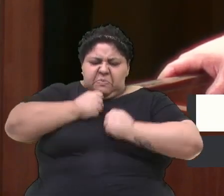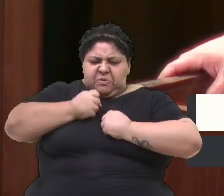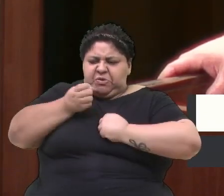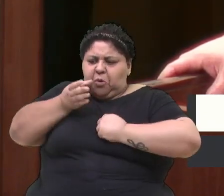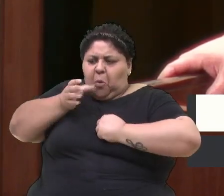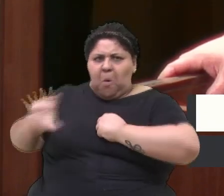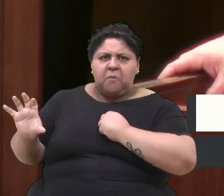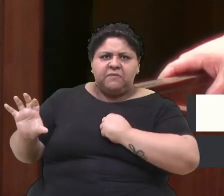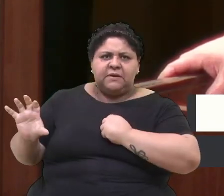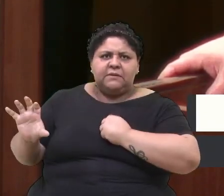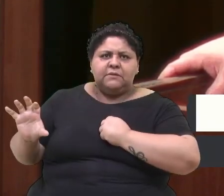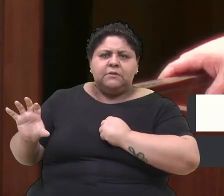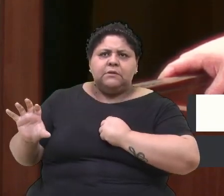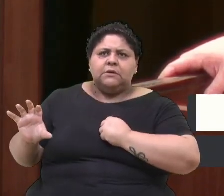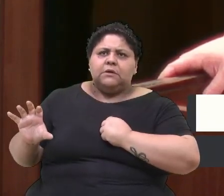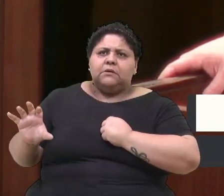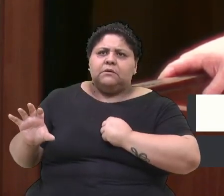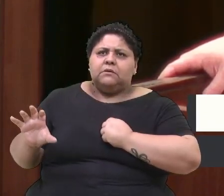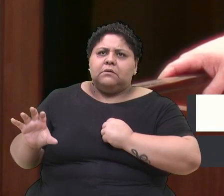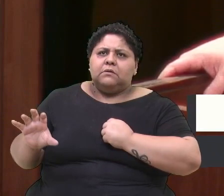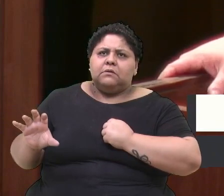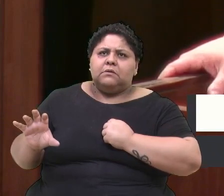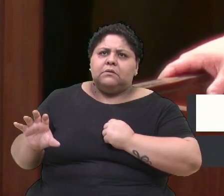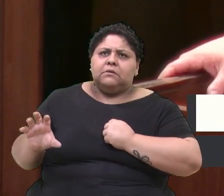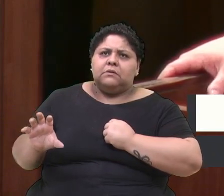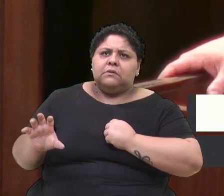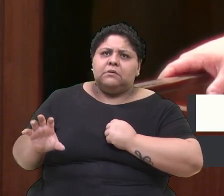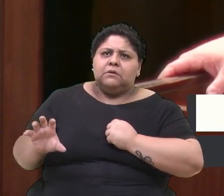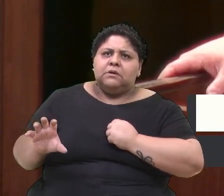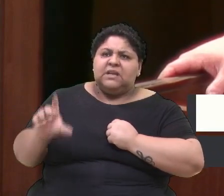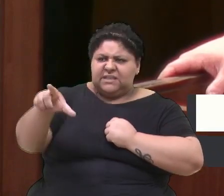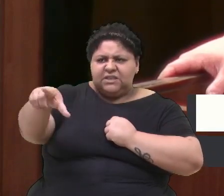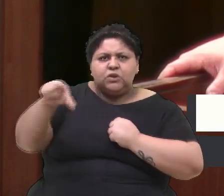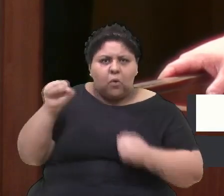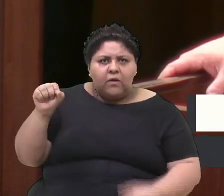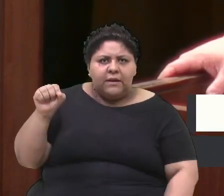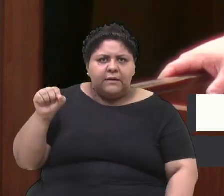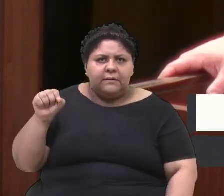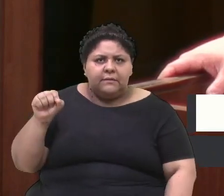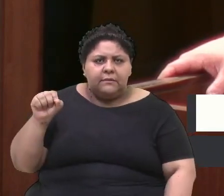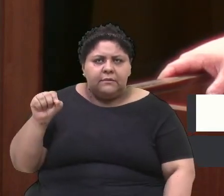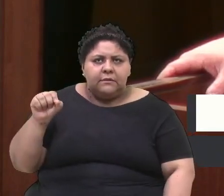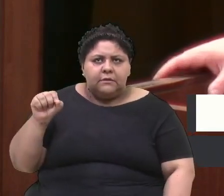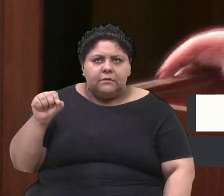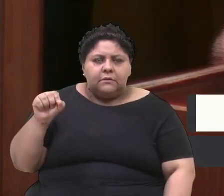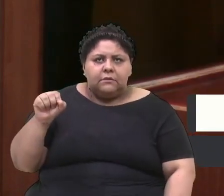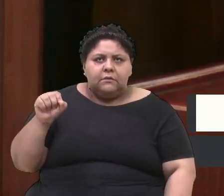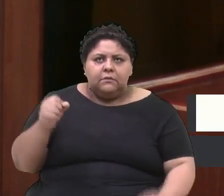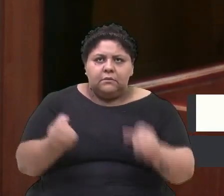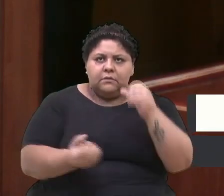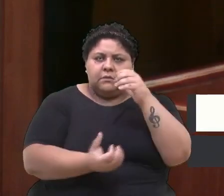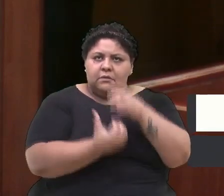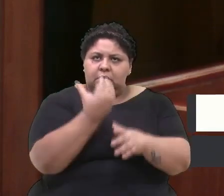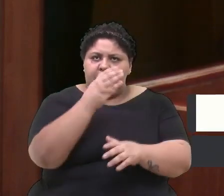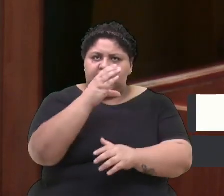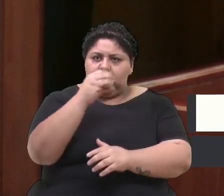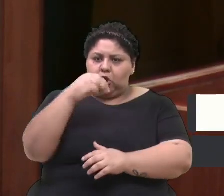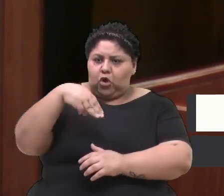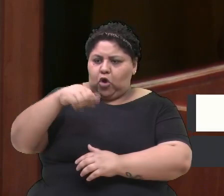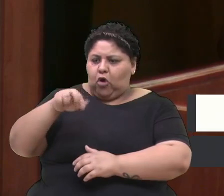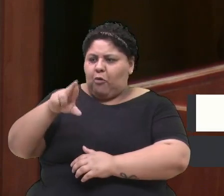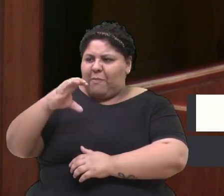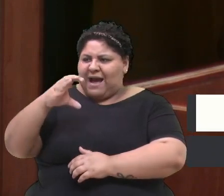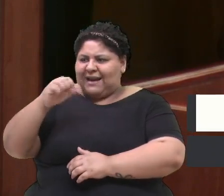nossa revolta quanto a esta decisão proferida pela segunda vara e até